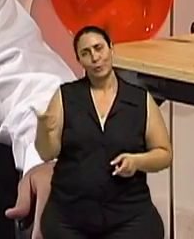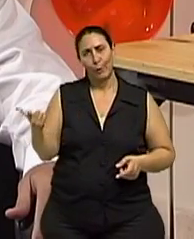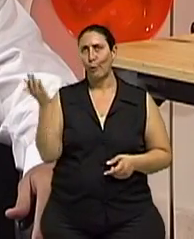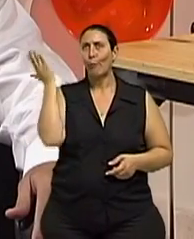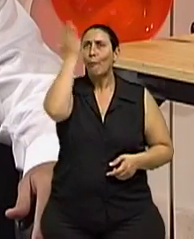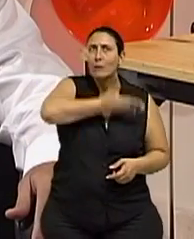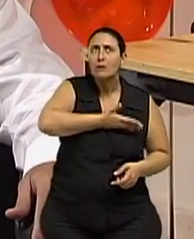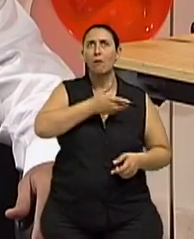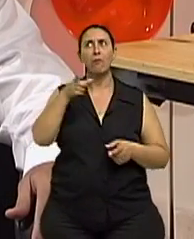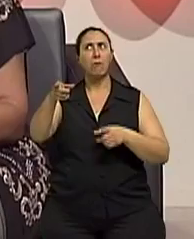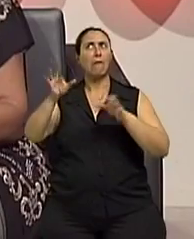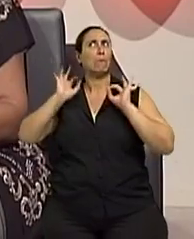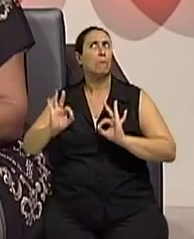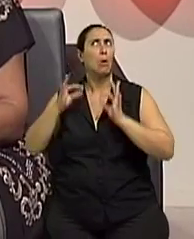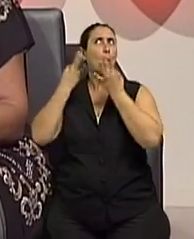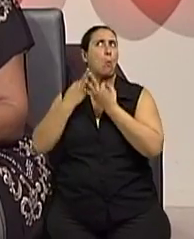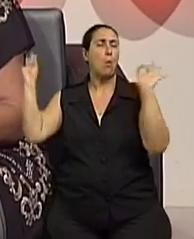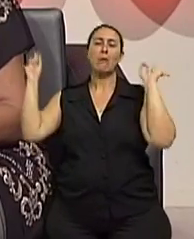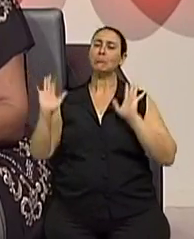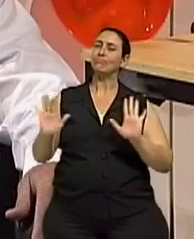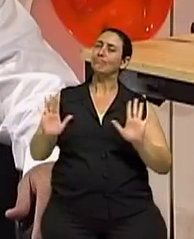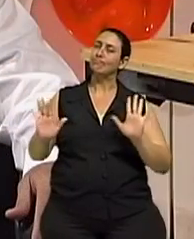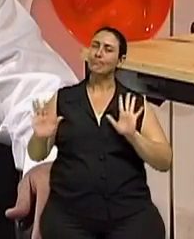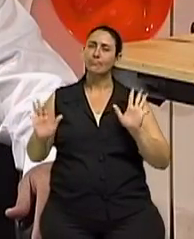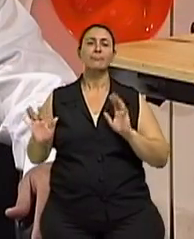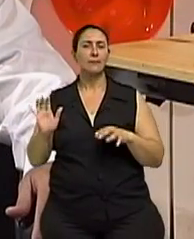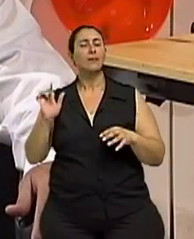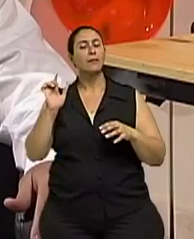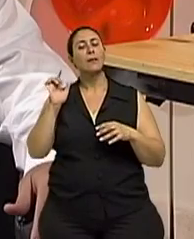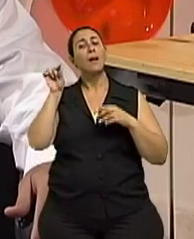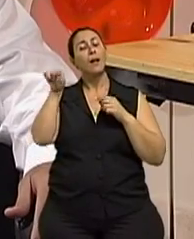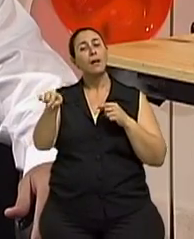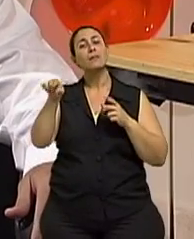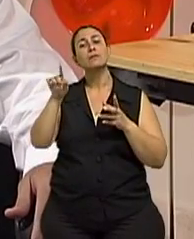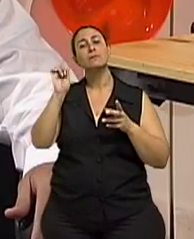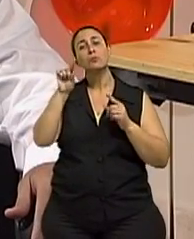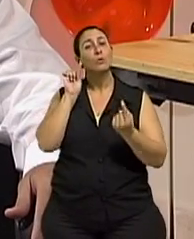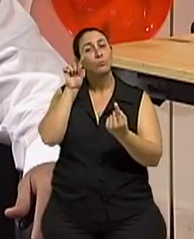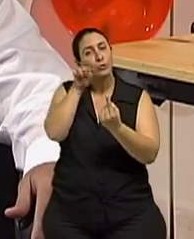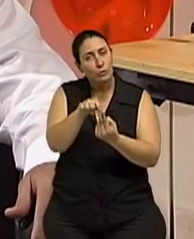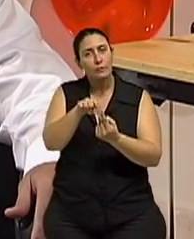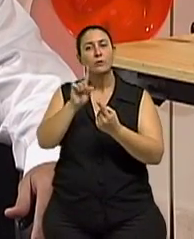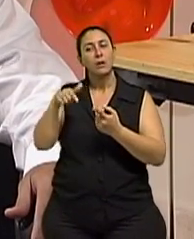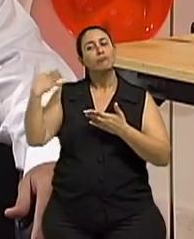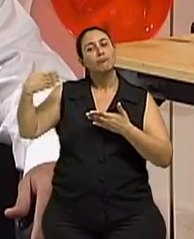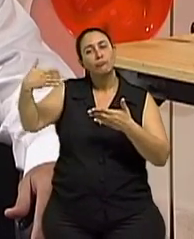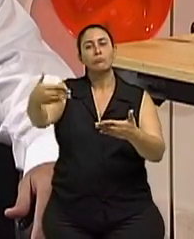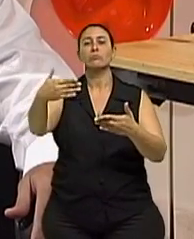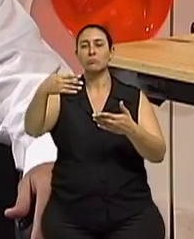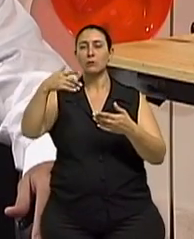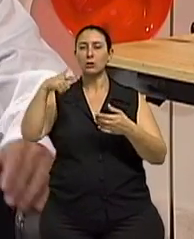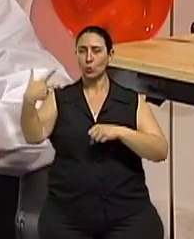são realmente eficazes. É uma tentativa e que está sendo feita. É uma tentativa com a finalidade de postergar a cirurgia. Claro,